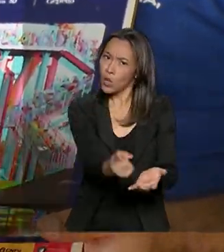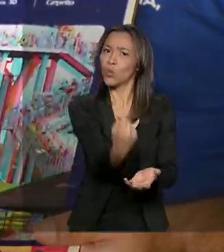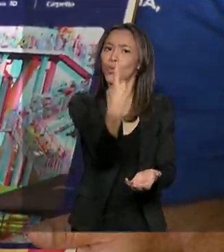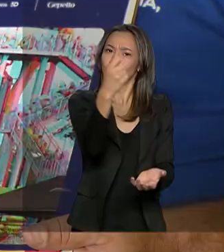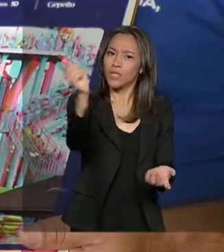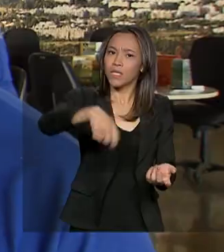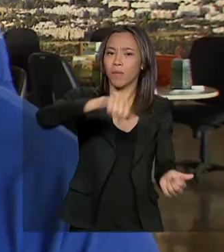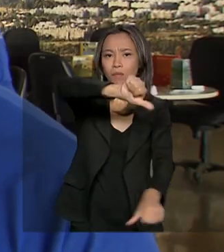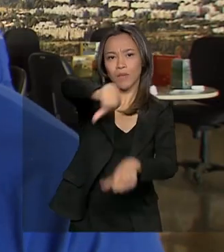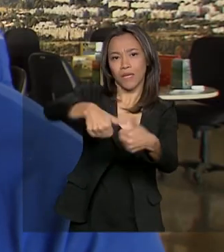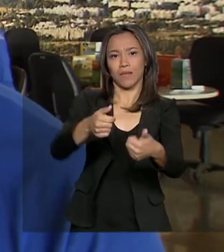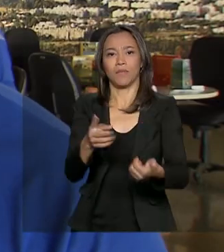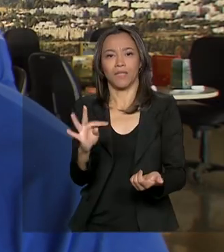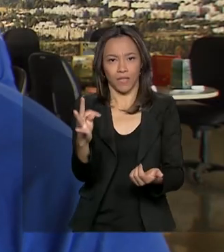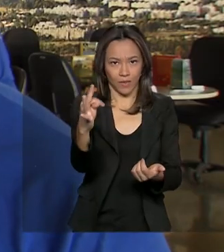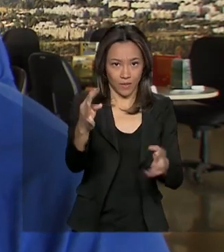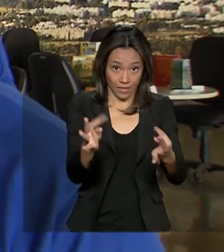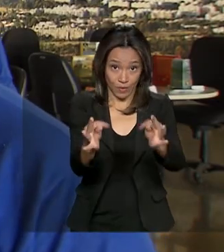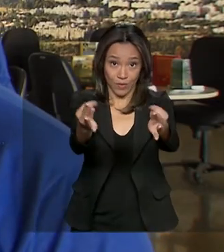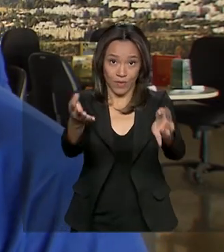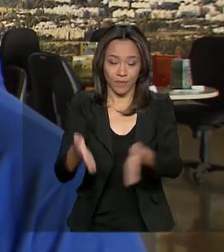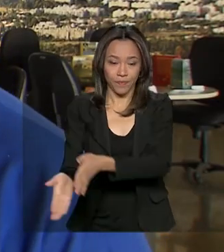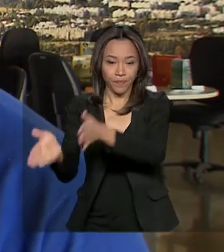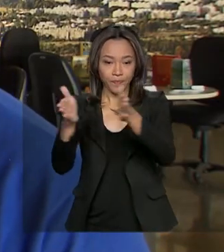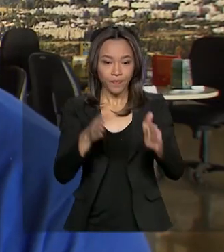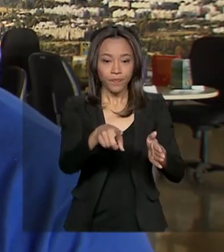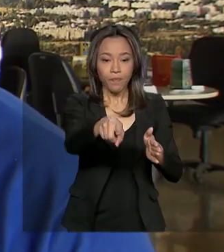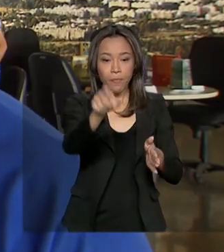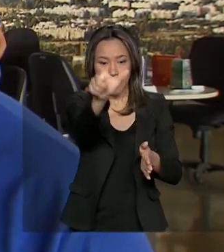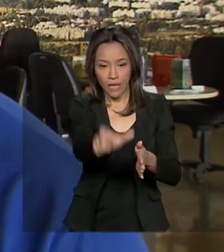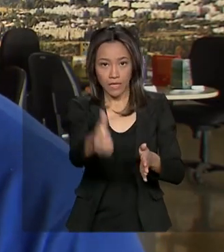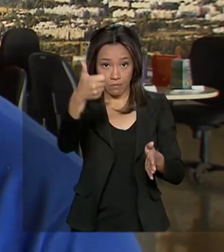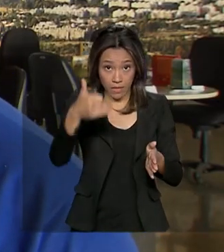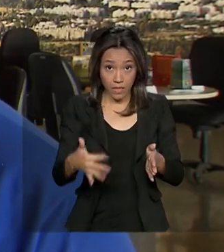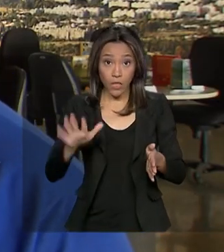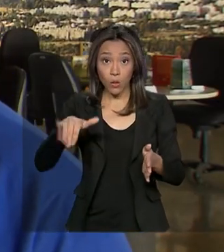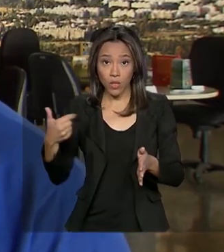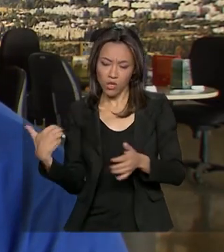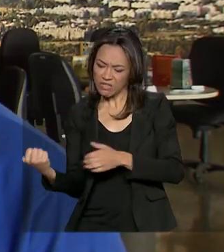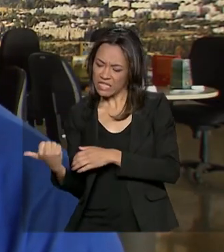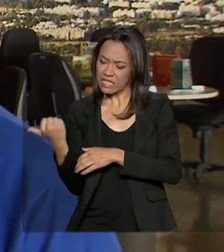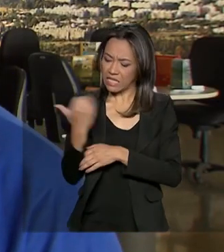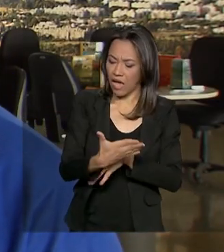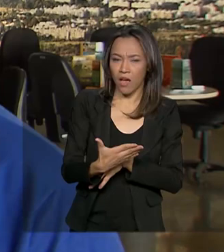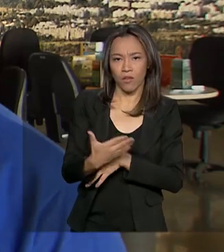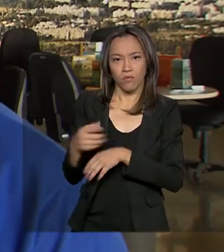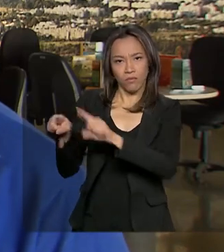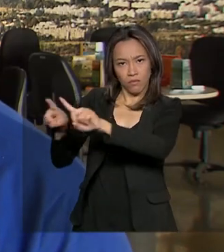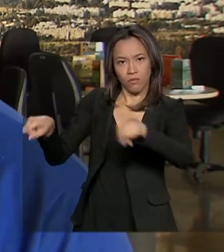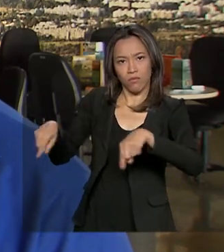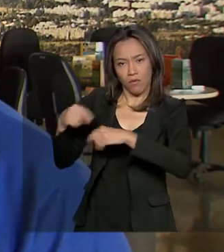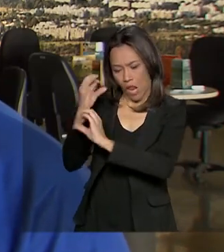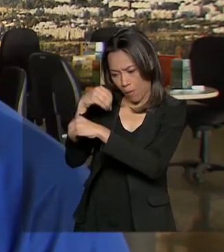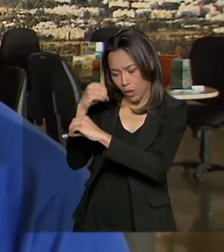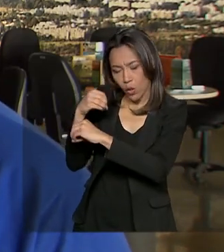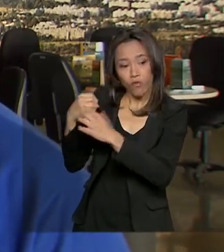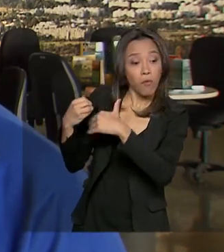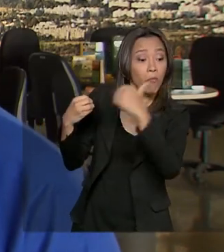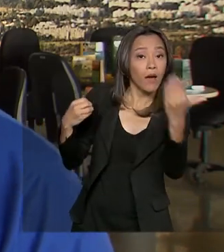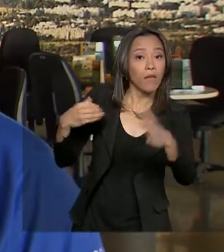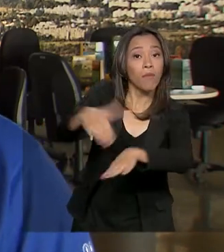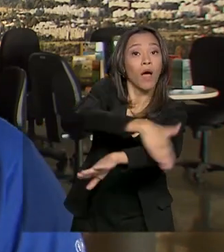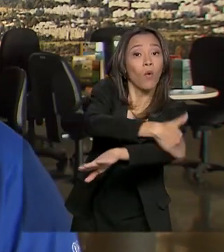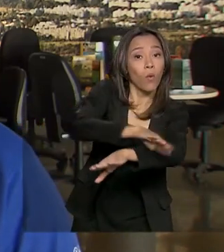tecnologias. No momento em que eu aproximo e eu saio do laboratório, eu quero dizer que eu, como